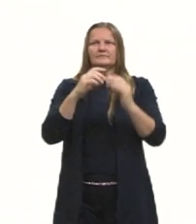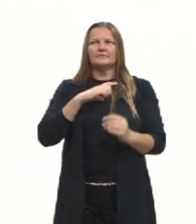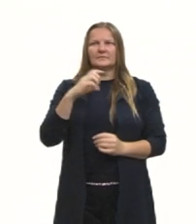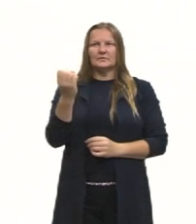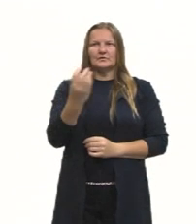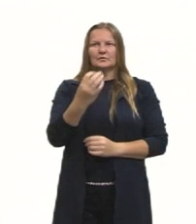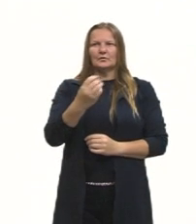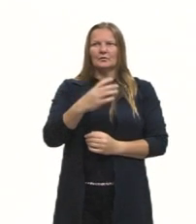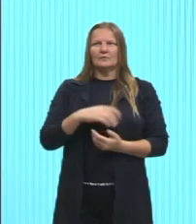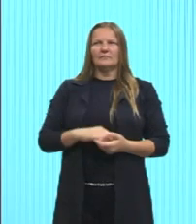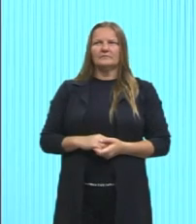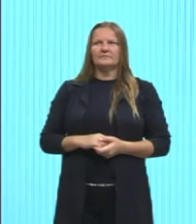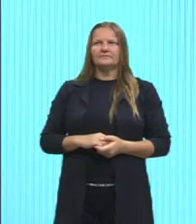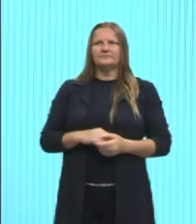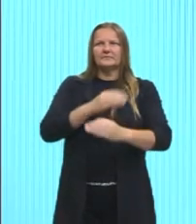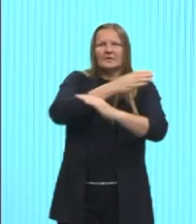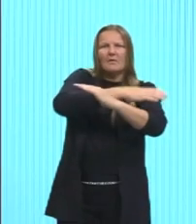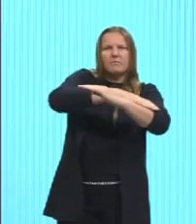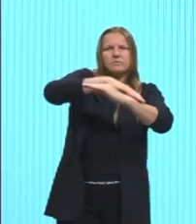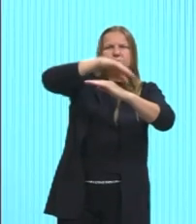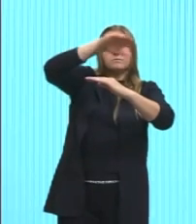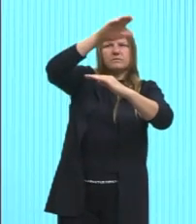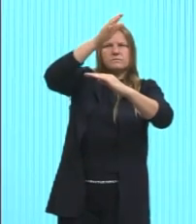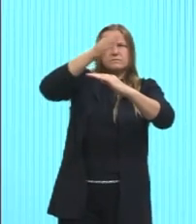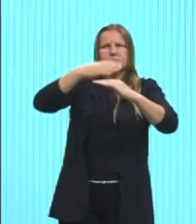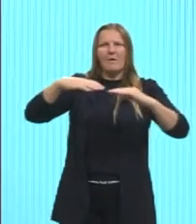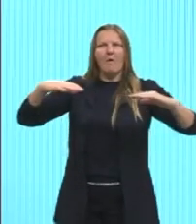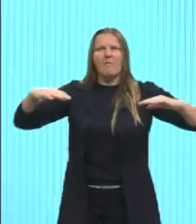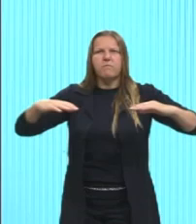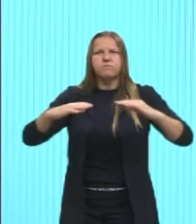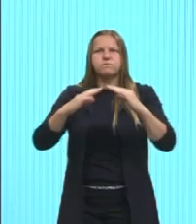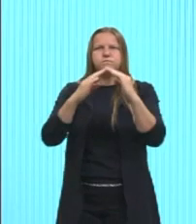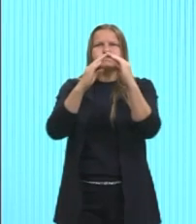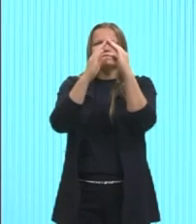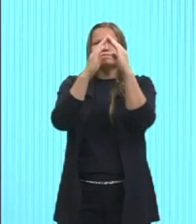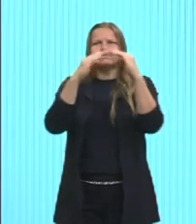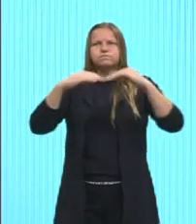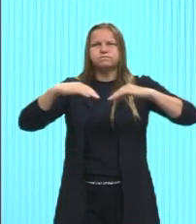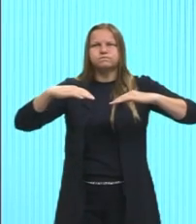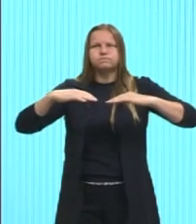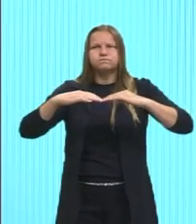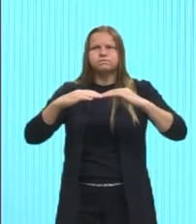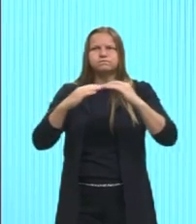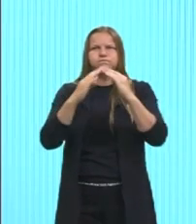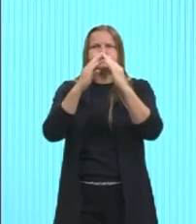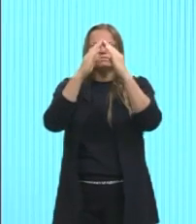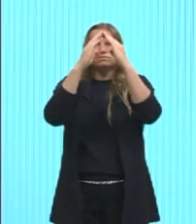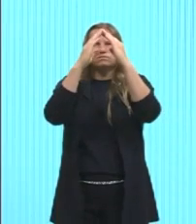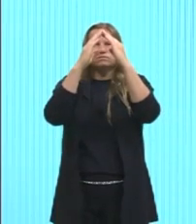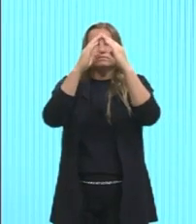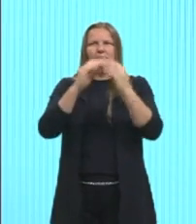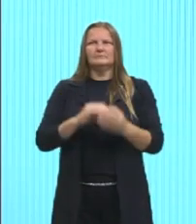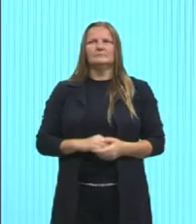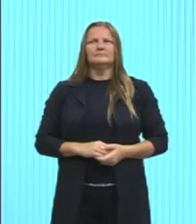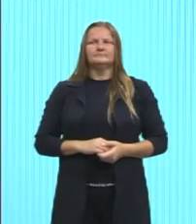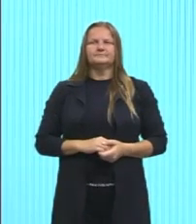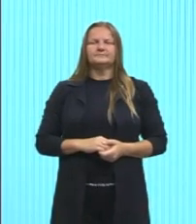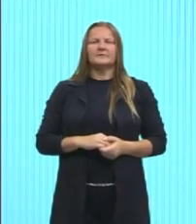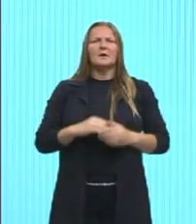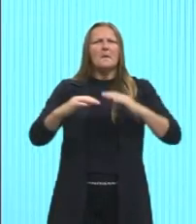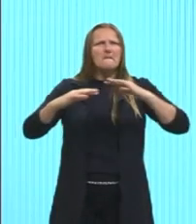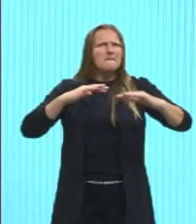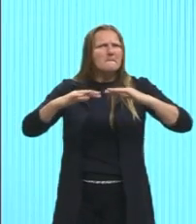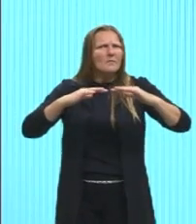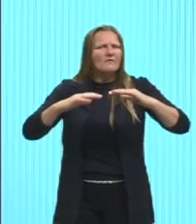cadeias montanhosas. E isso nós vamos chamar de orogenia, que é quando esses movimentos